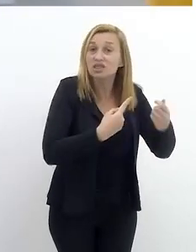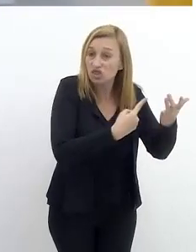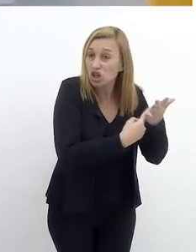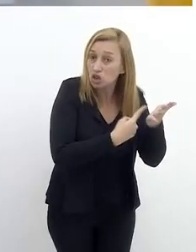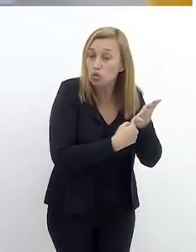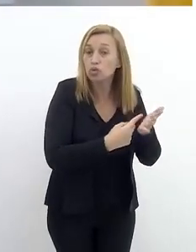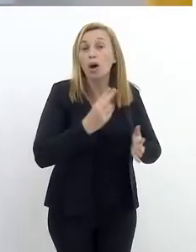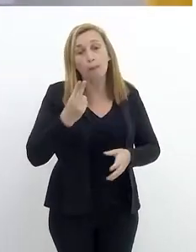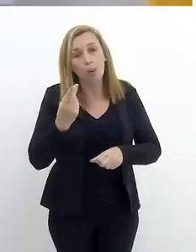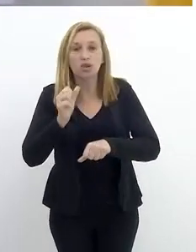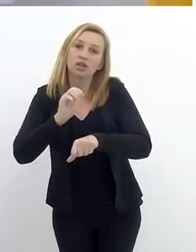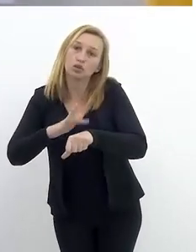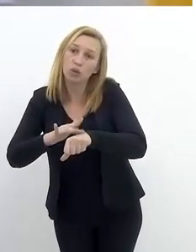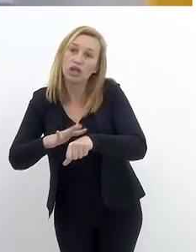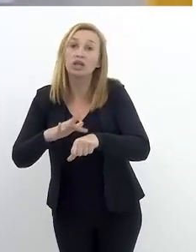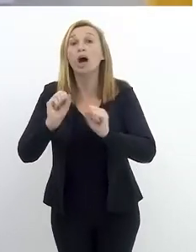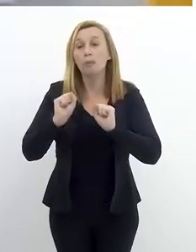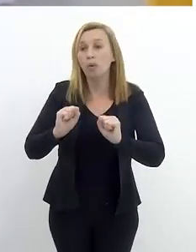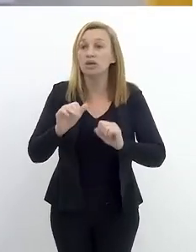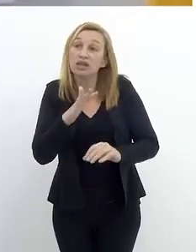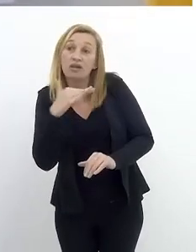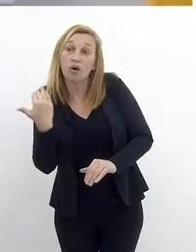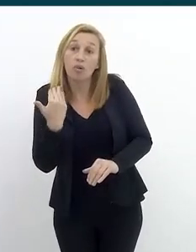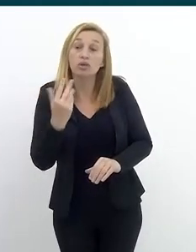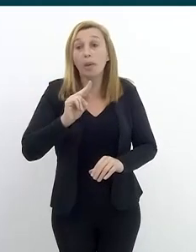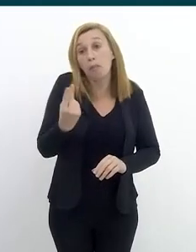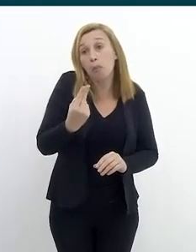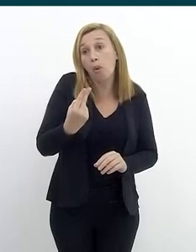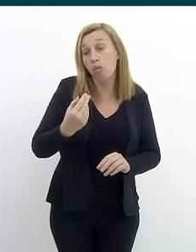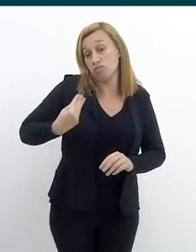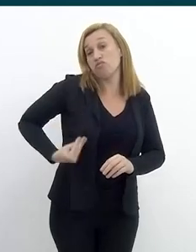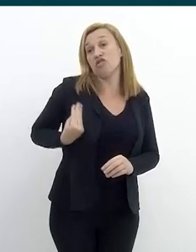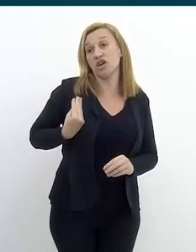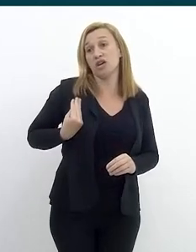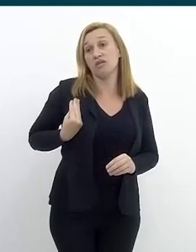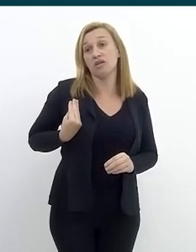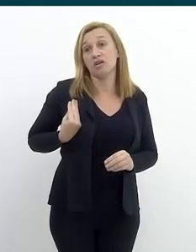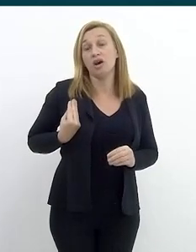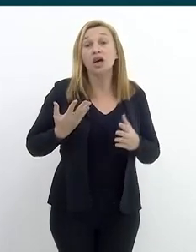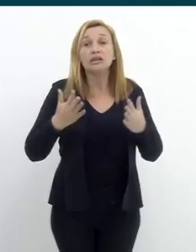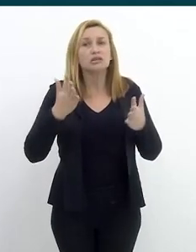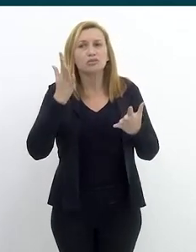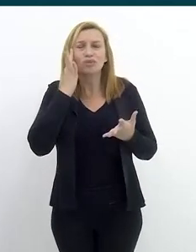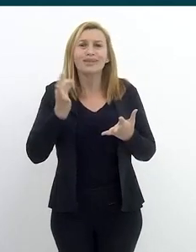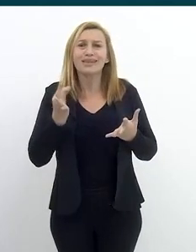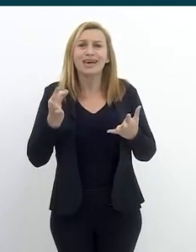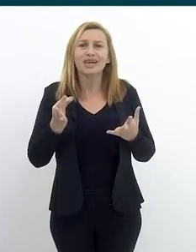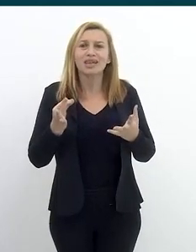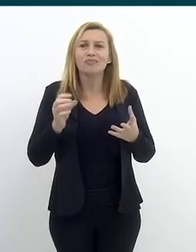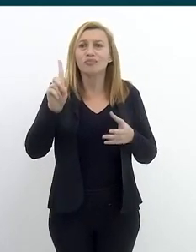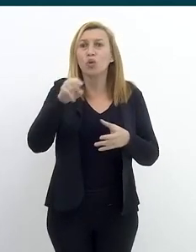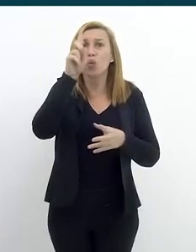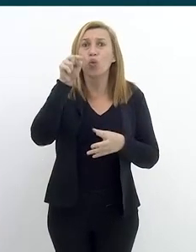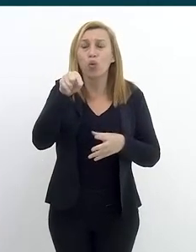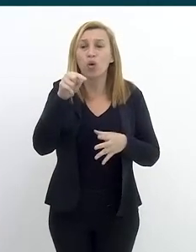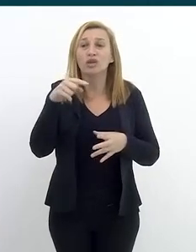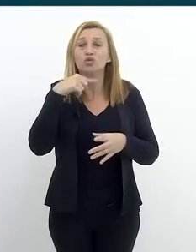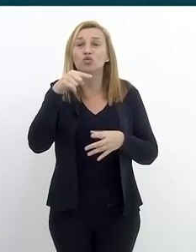E também tem a dúvida de ela estar viva ou estar falecida. E aí as famílias começam a bater em todas as portas, porque ainda não existem